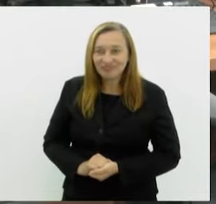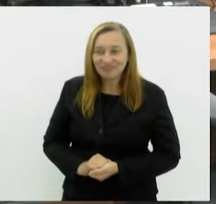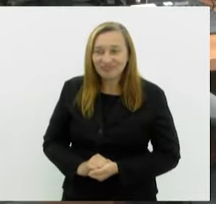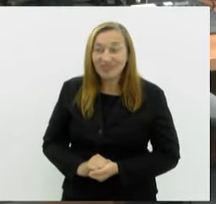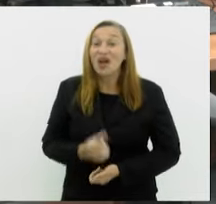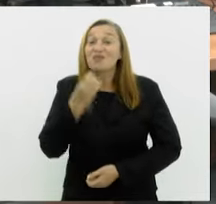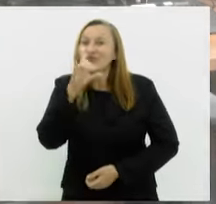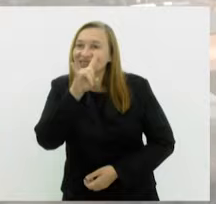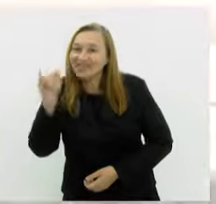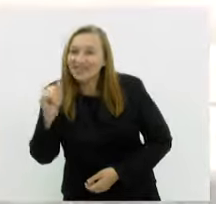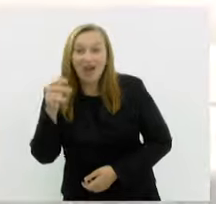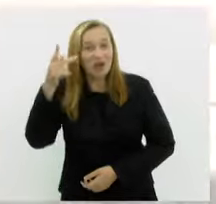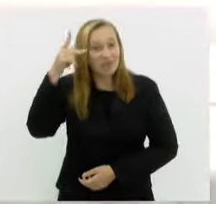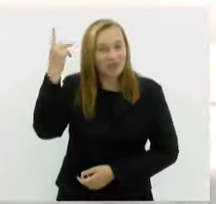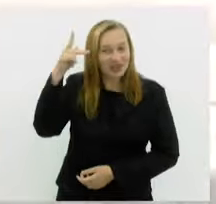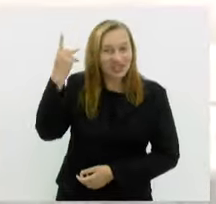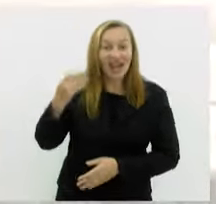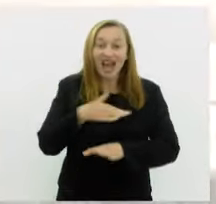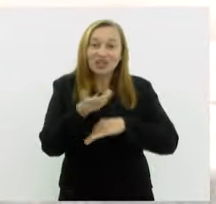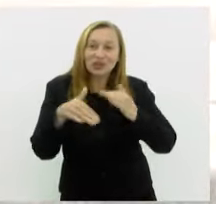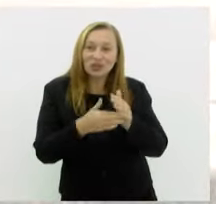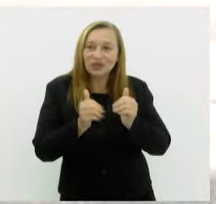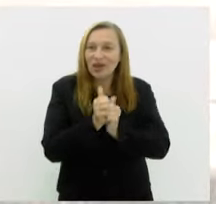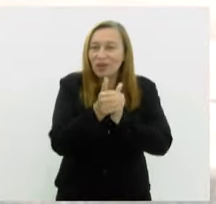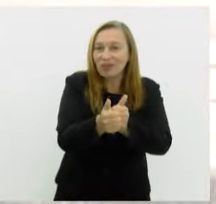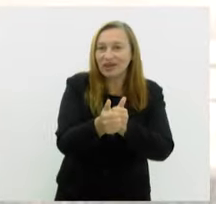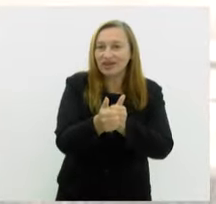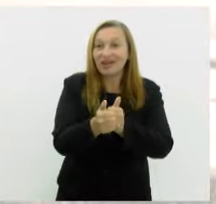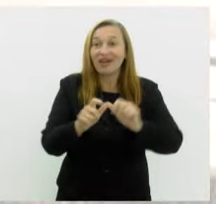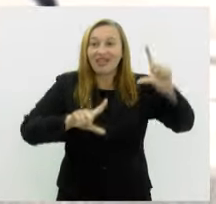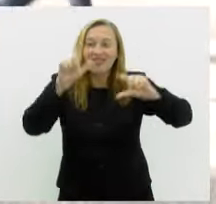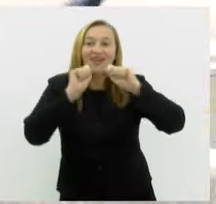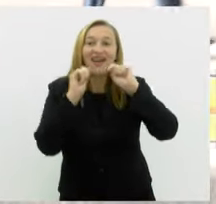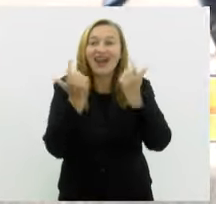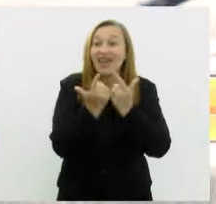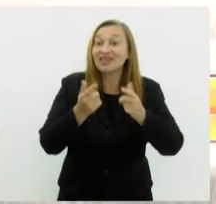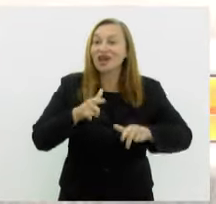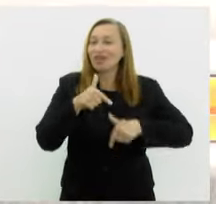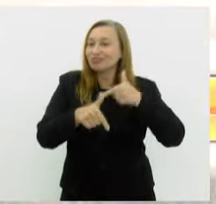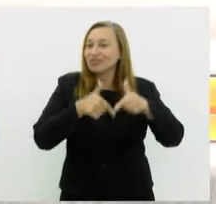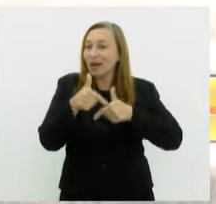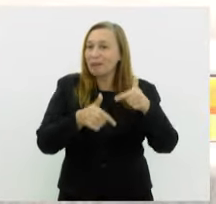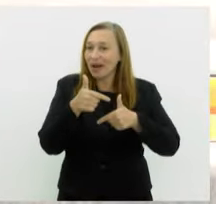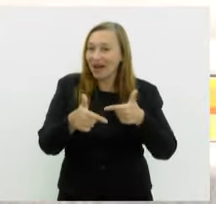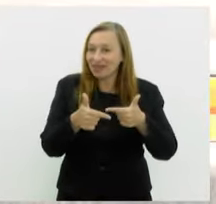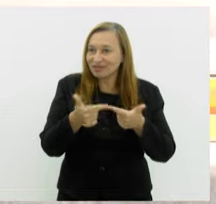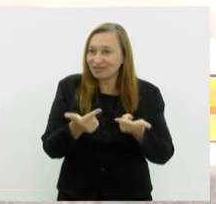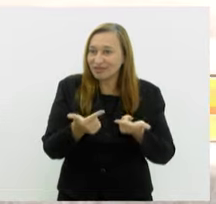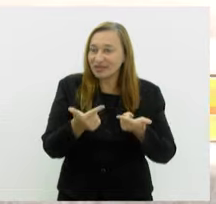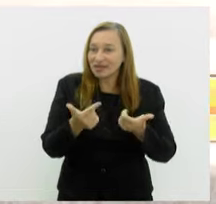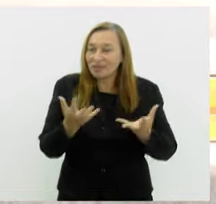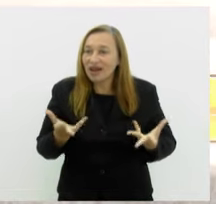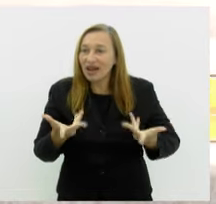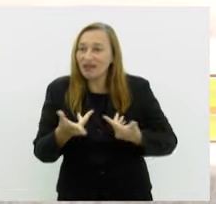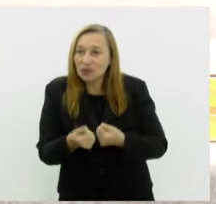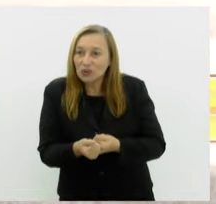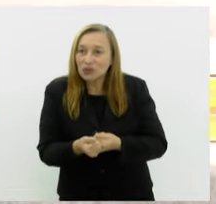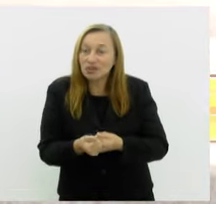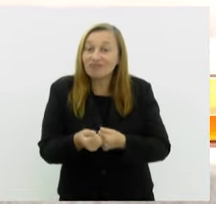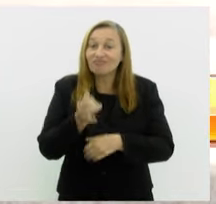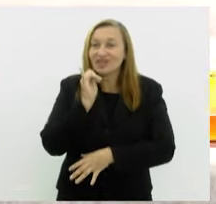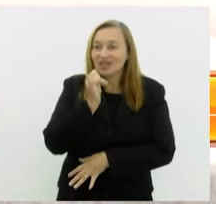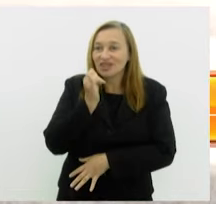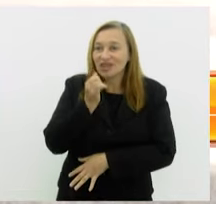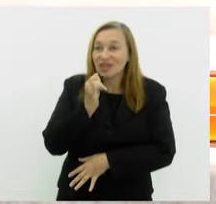Olá, bom dia, Potira. Bom dia a todos que acompanham a TV Alerje. É um trabalho que redescobre o Rio de Janeiro e também conta a história